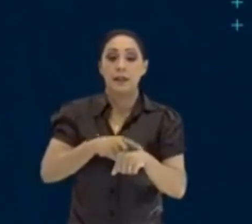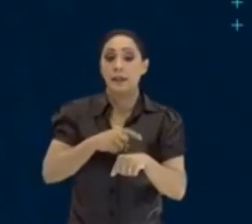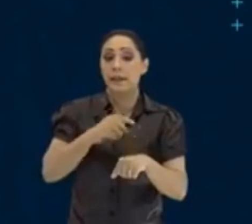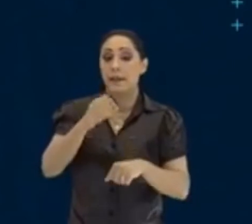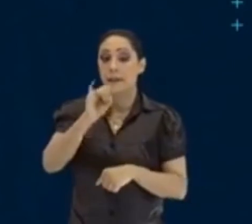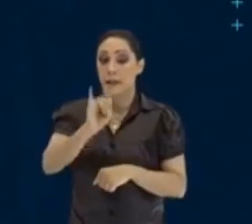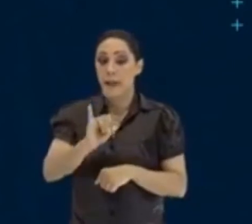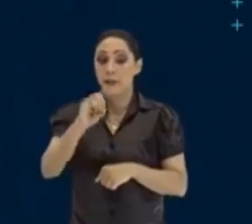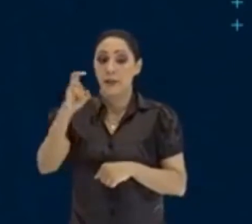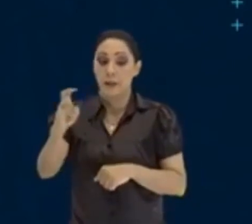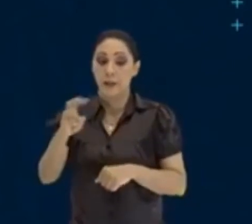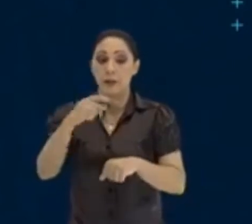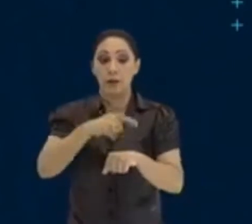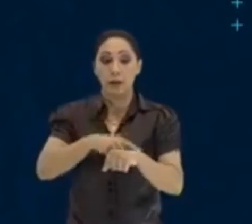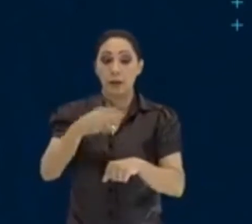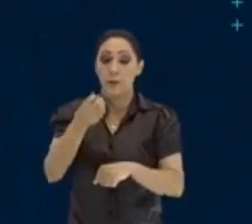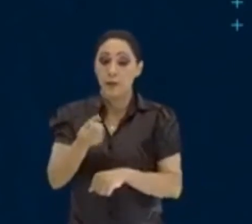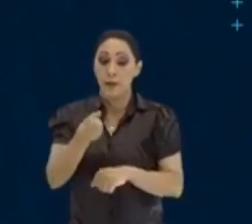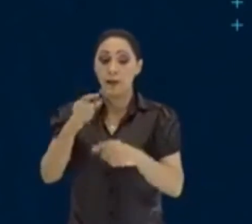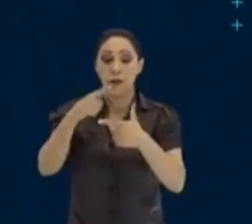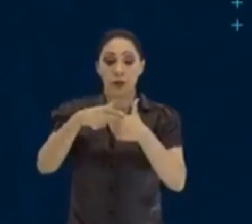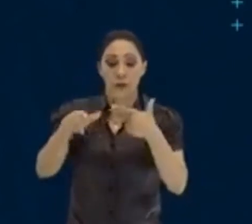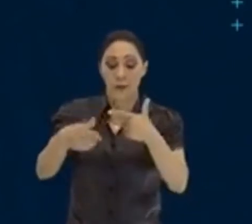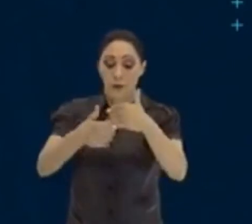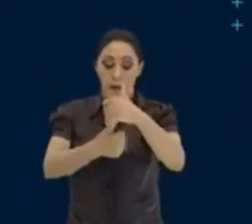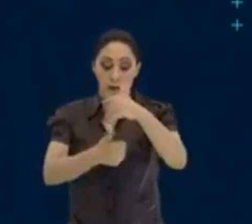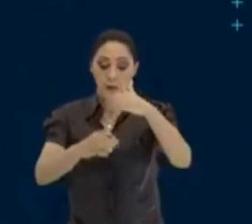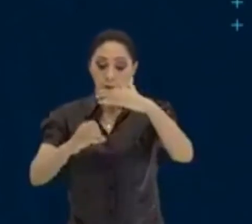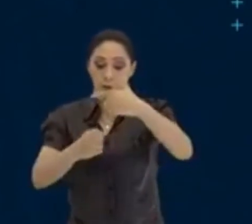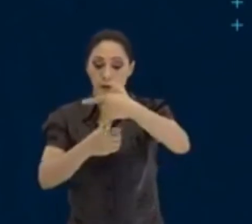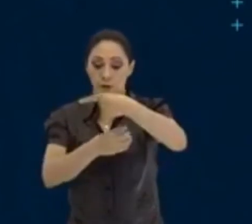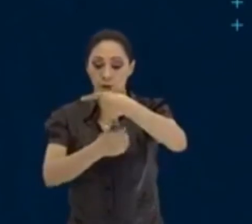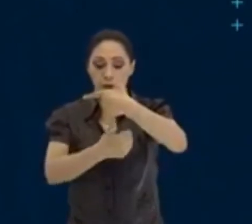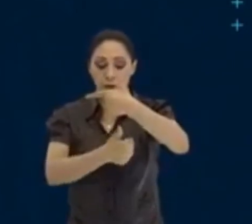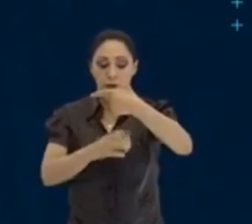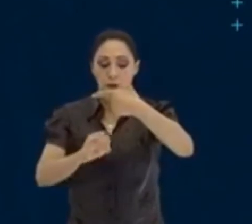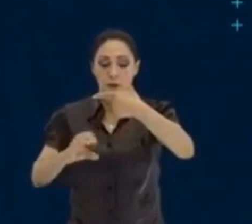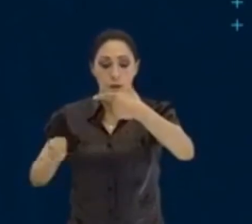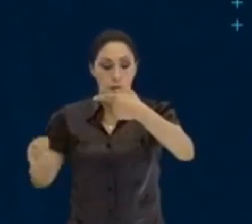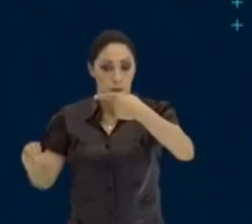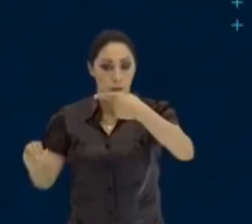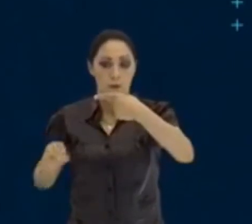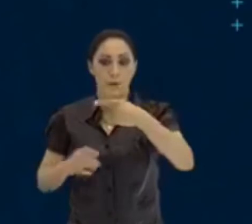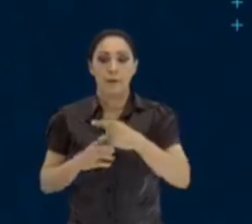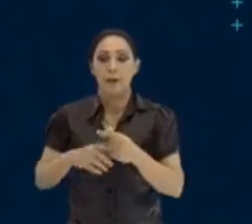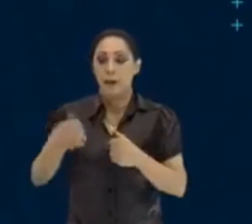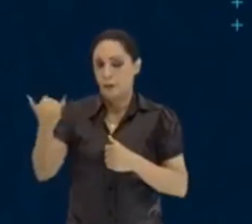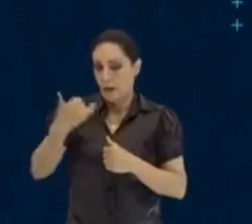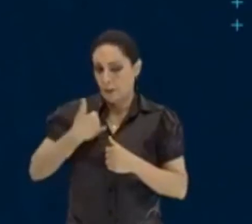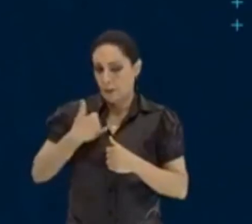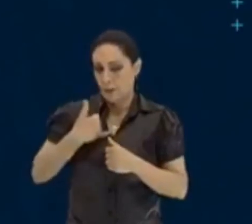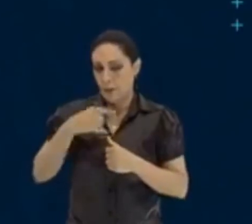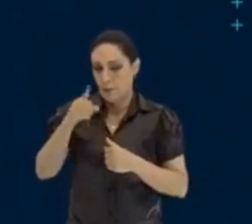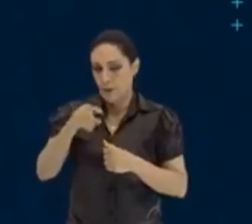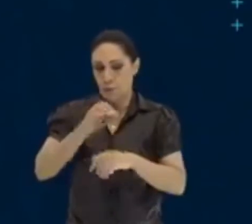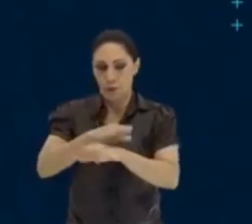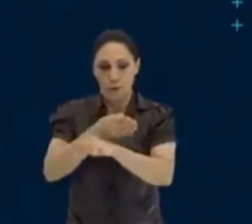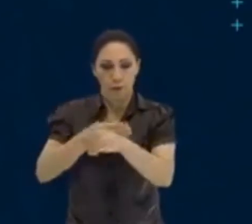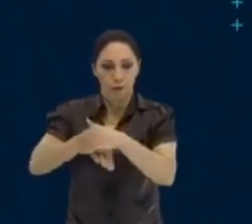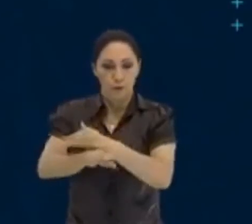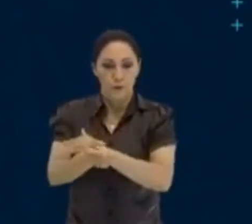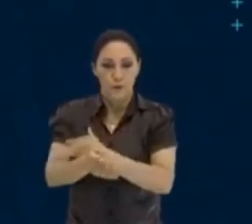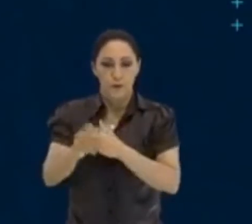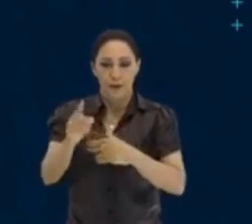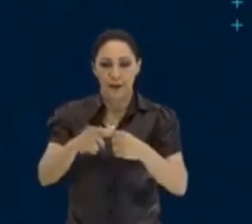isso dividido por 100. Fala para mim, fala para mim. Tu já está acostumado. 1, 2,